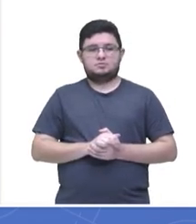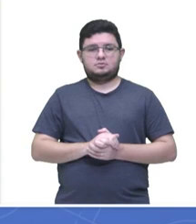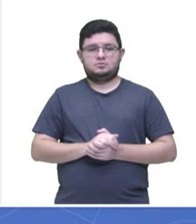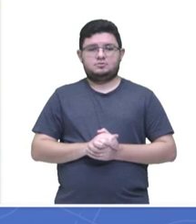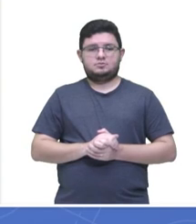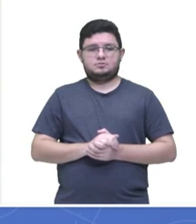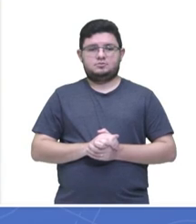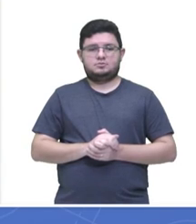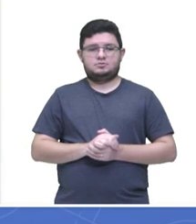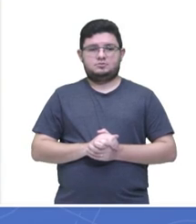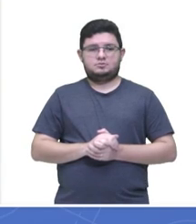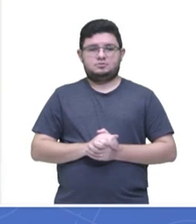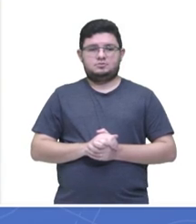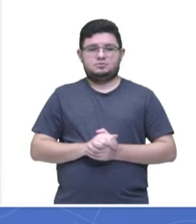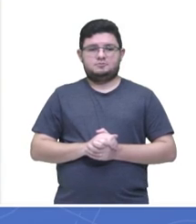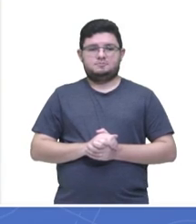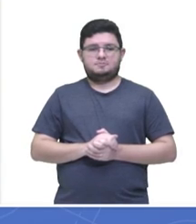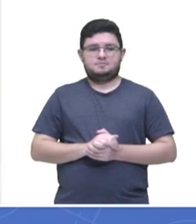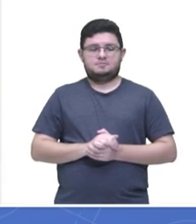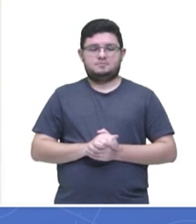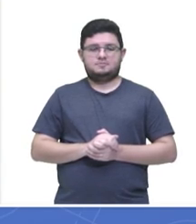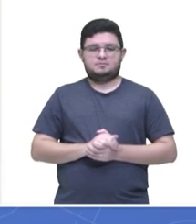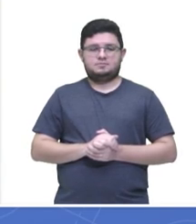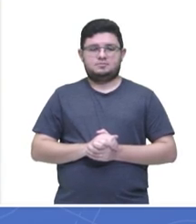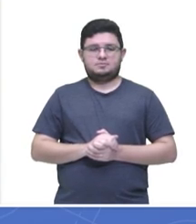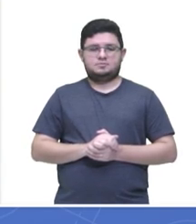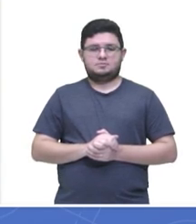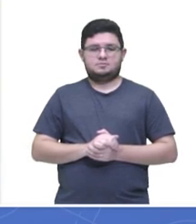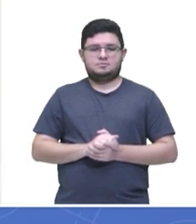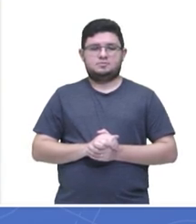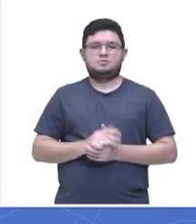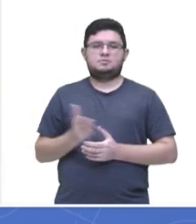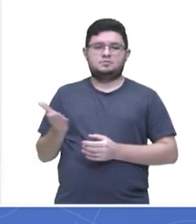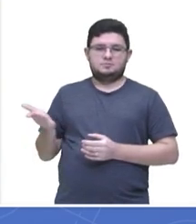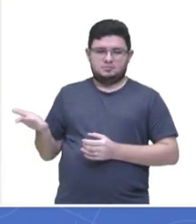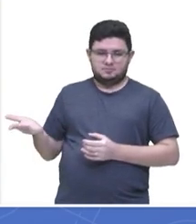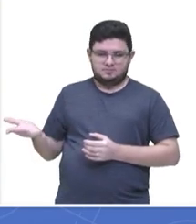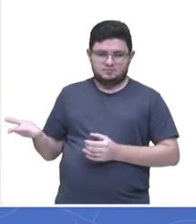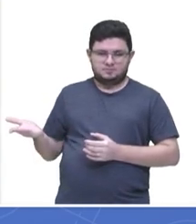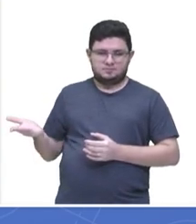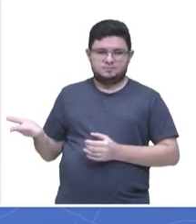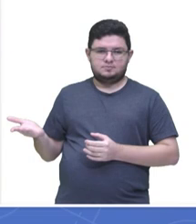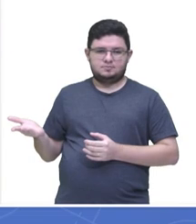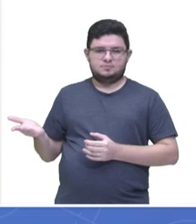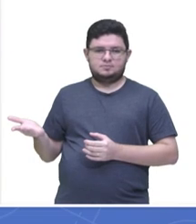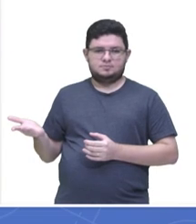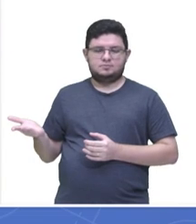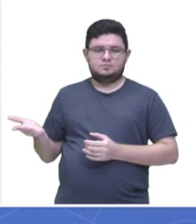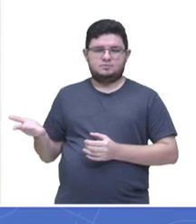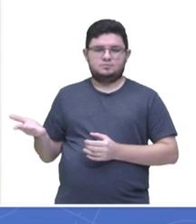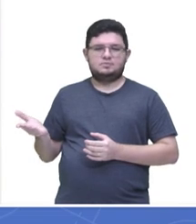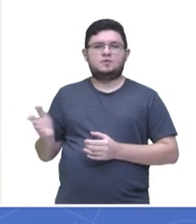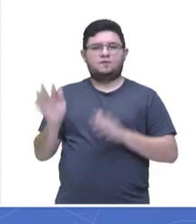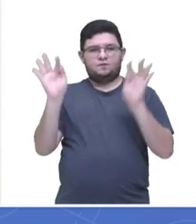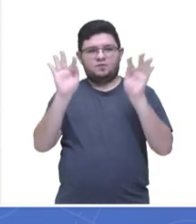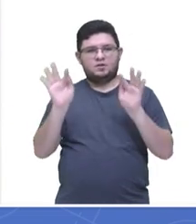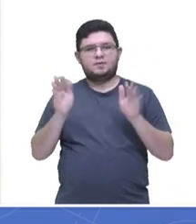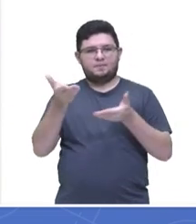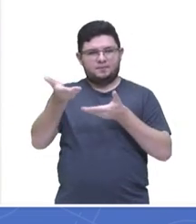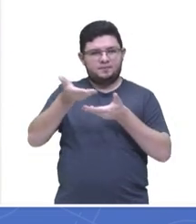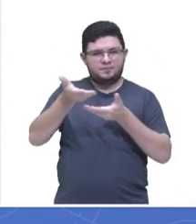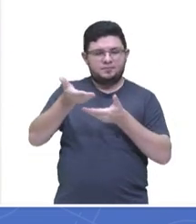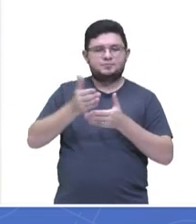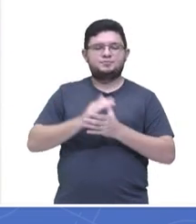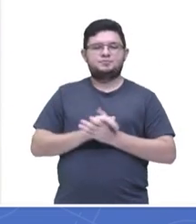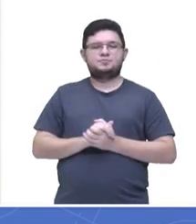A Nazídia da escola estadual José Paula de Sá de Nova Olinda do Norte, muito bem, muito feliz da participação aí. Letra